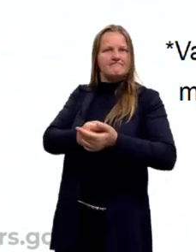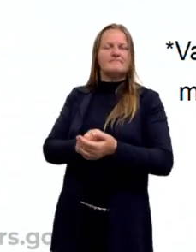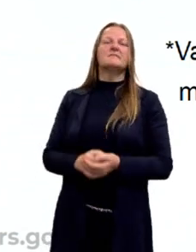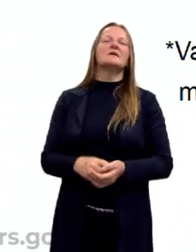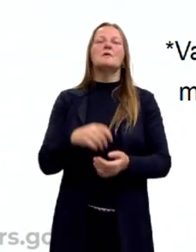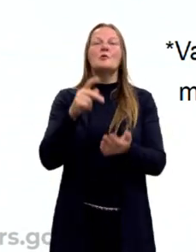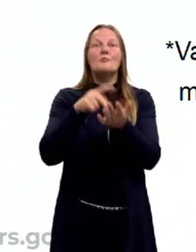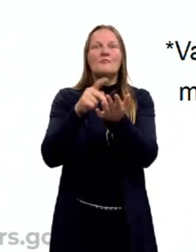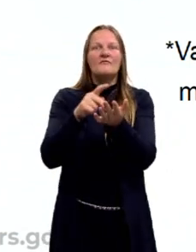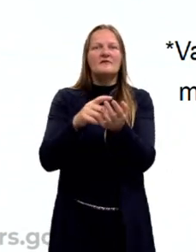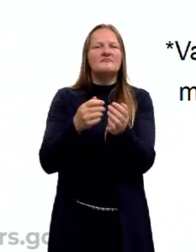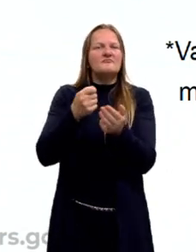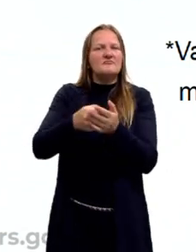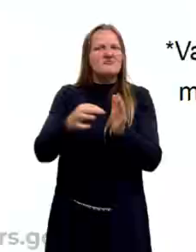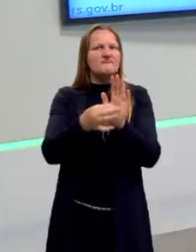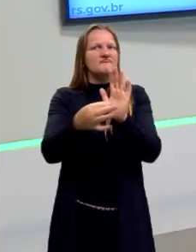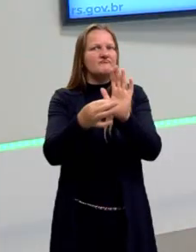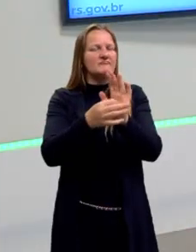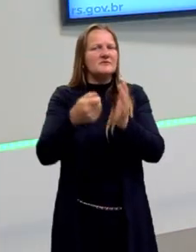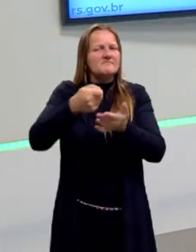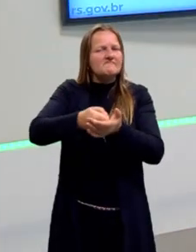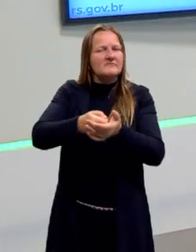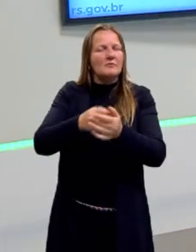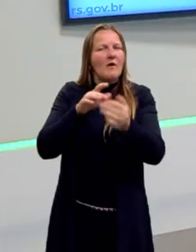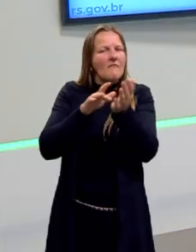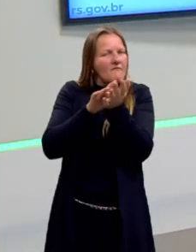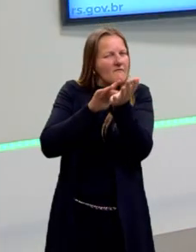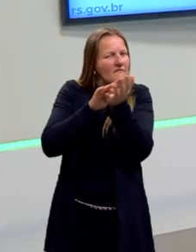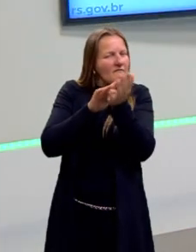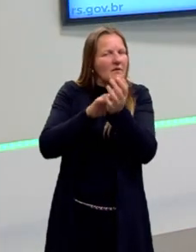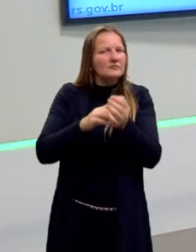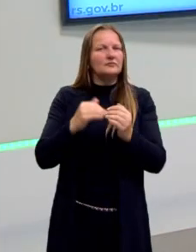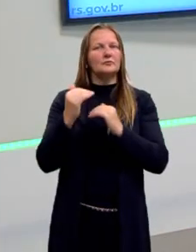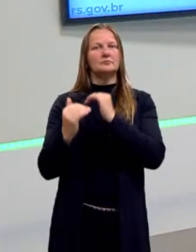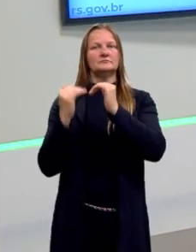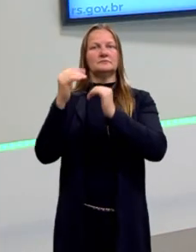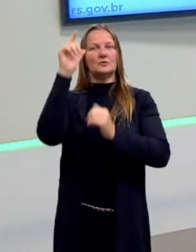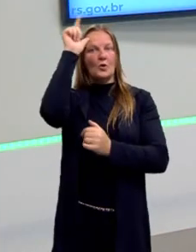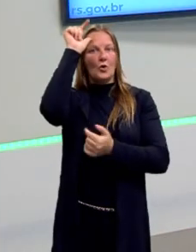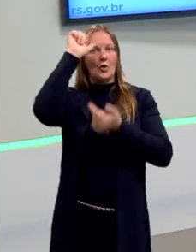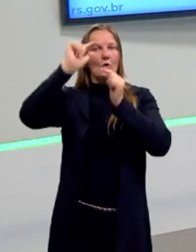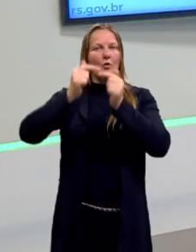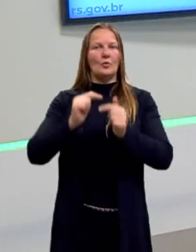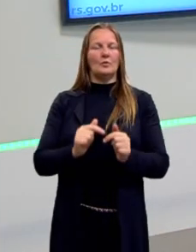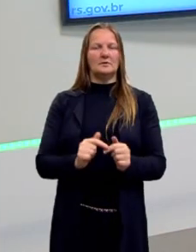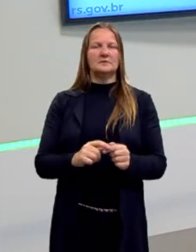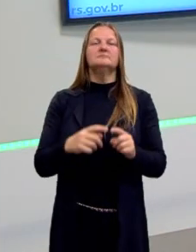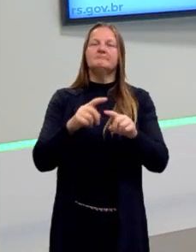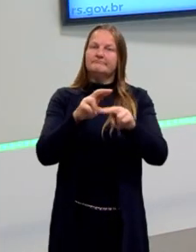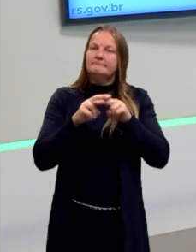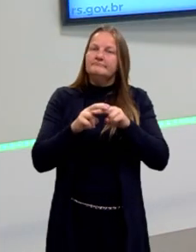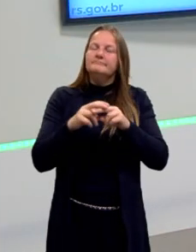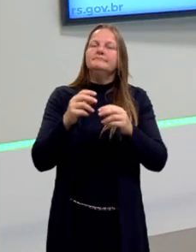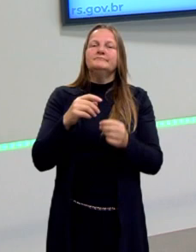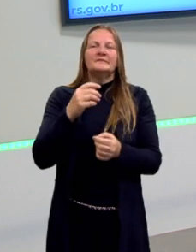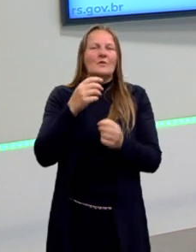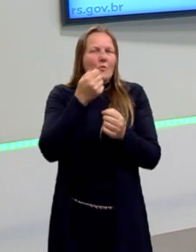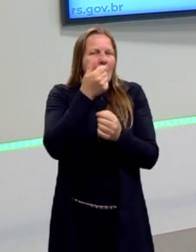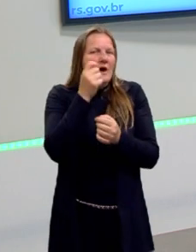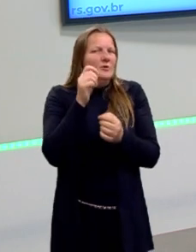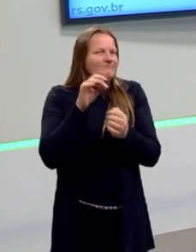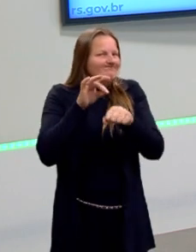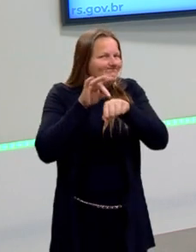impõe certos argumentos sem nós termos feito esse processo da lógica. Portanto, ela nos traz coisas